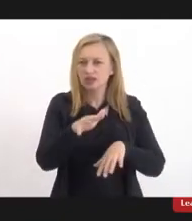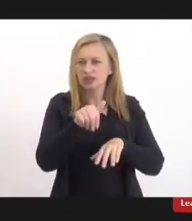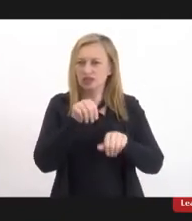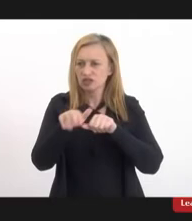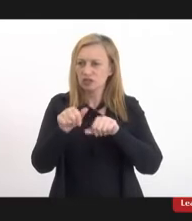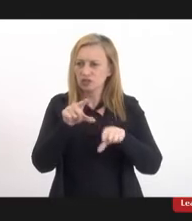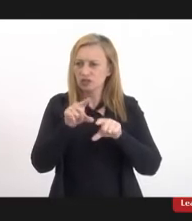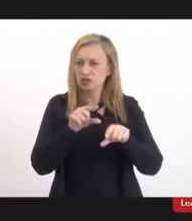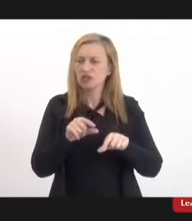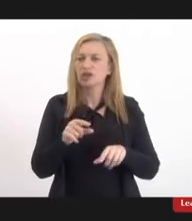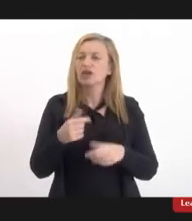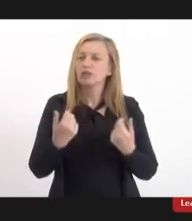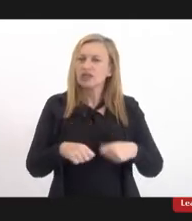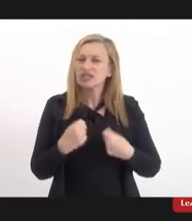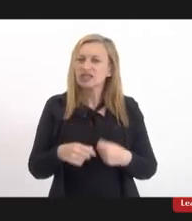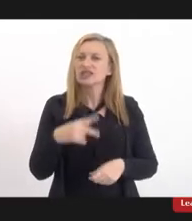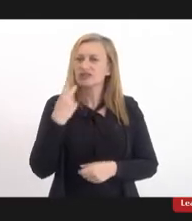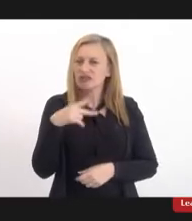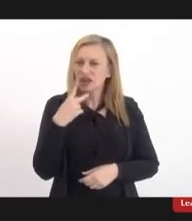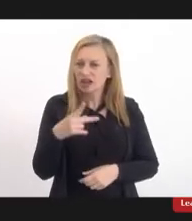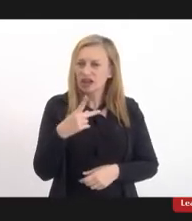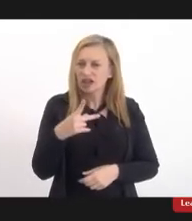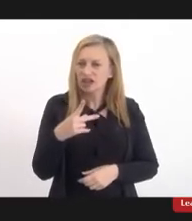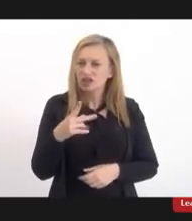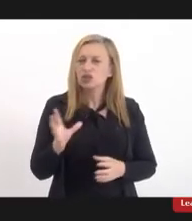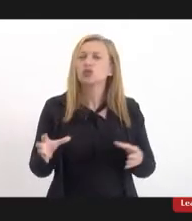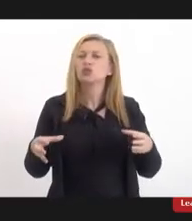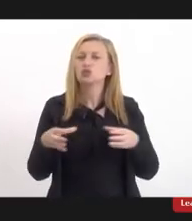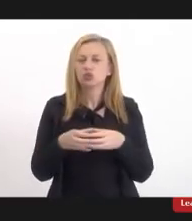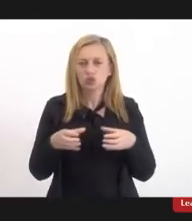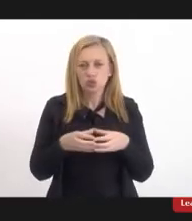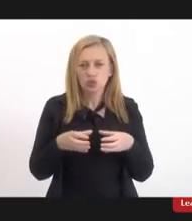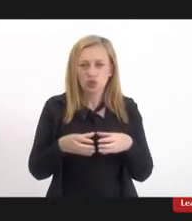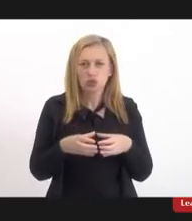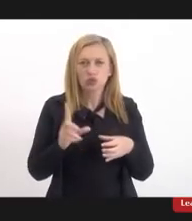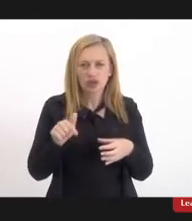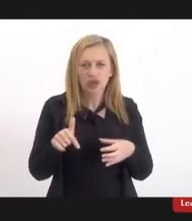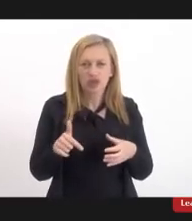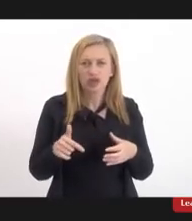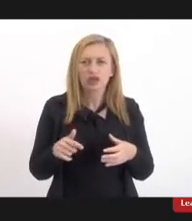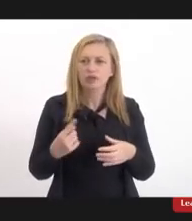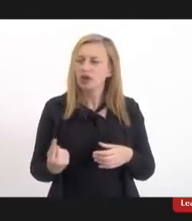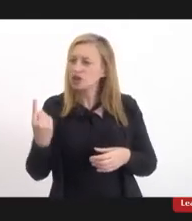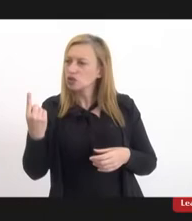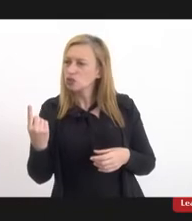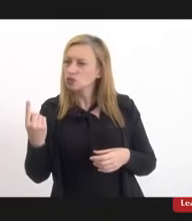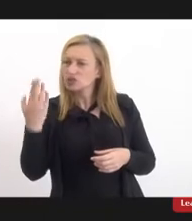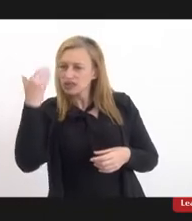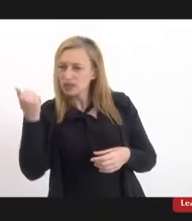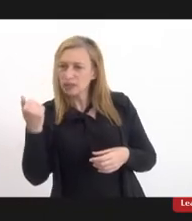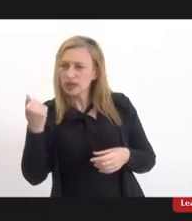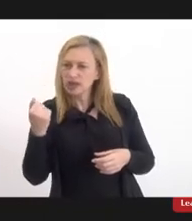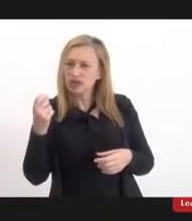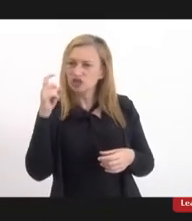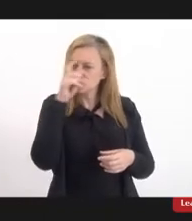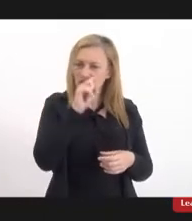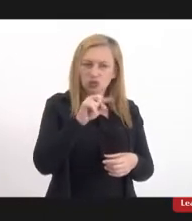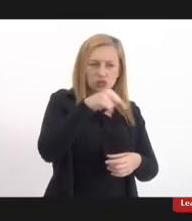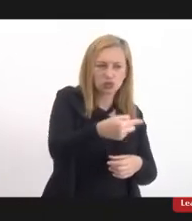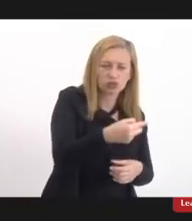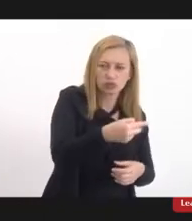a gente precisa falar no coletivo que é para um saber as dificuldades do outro